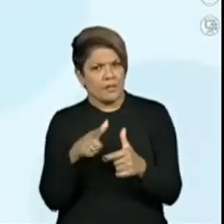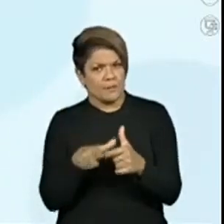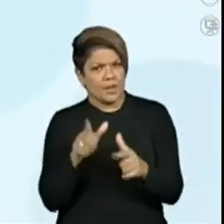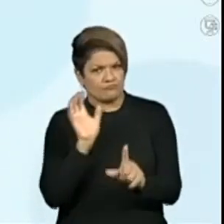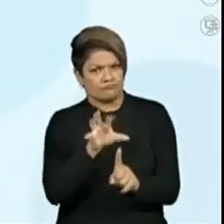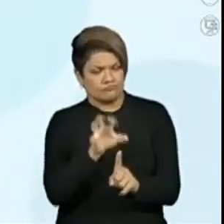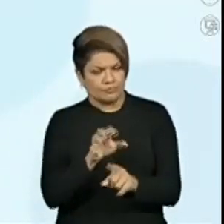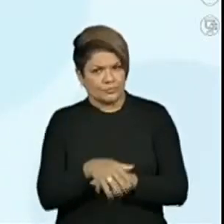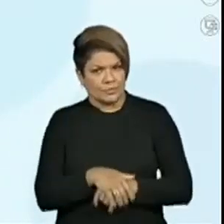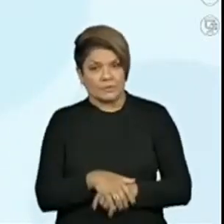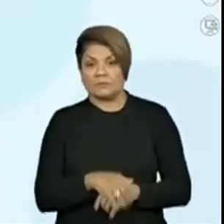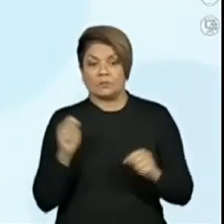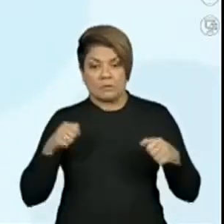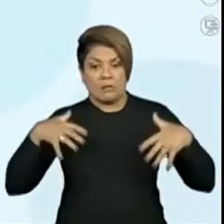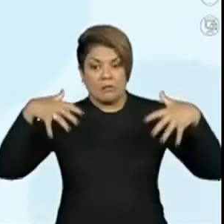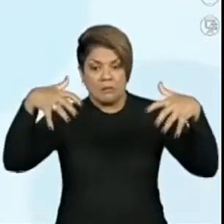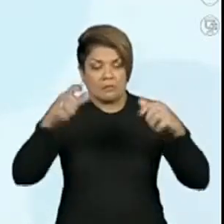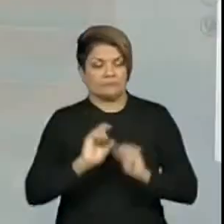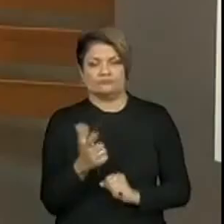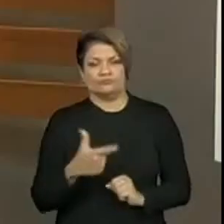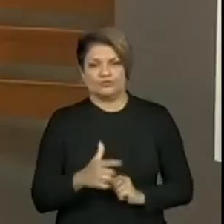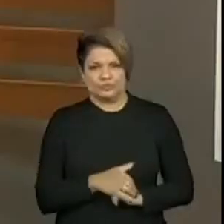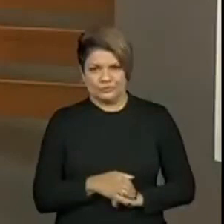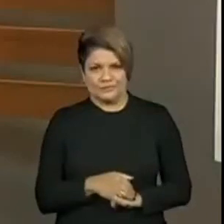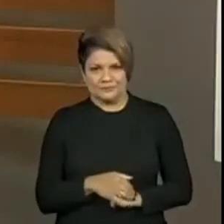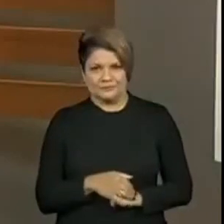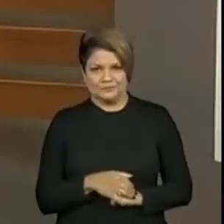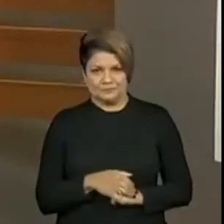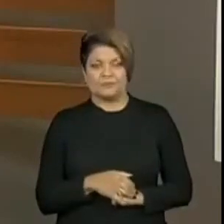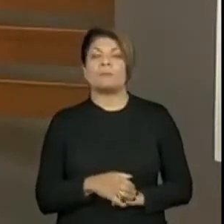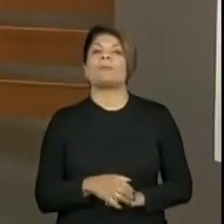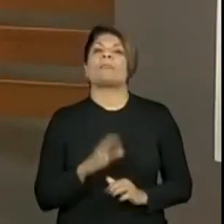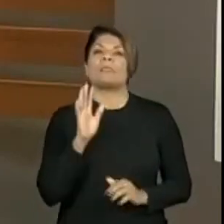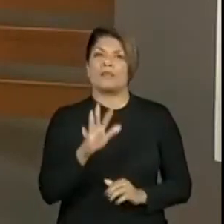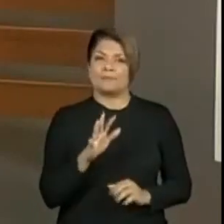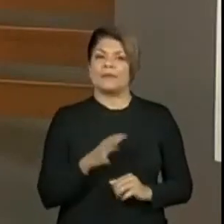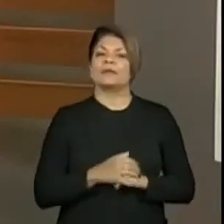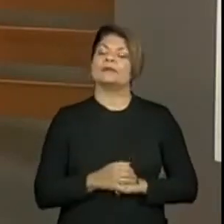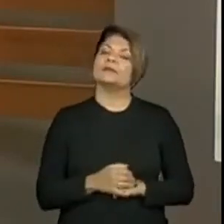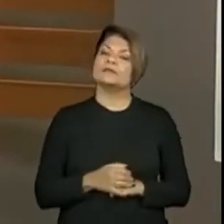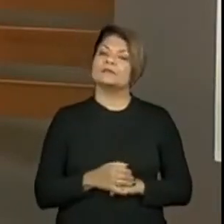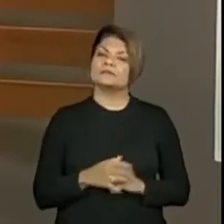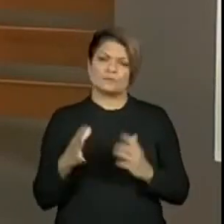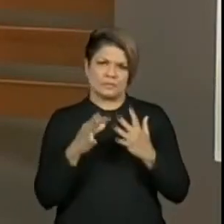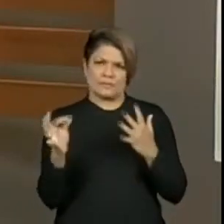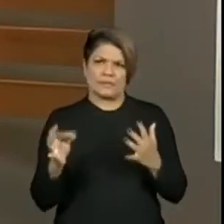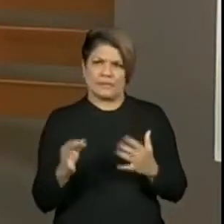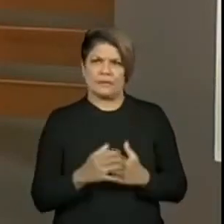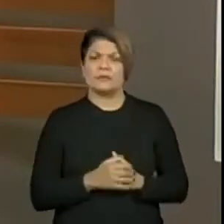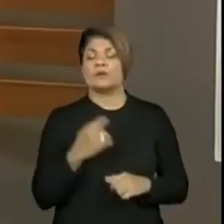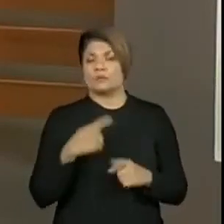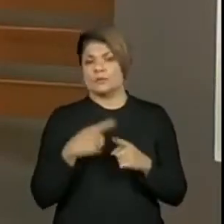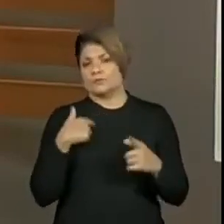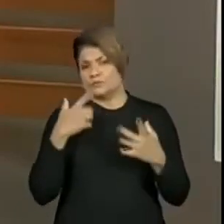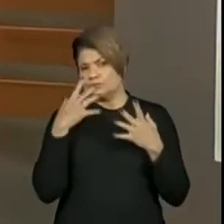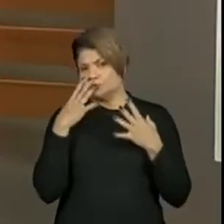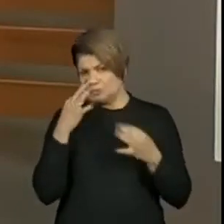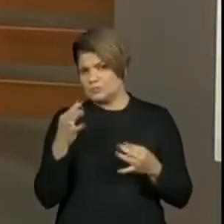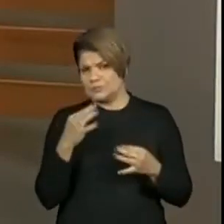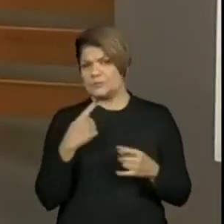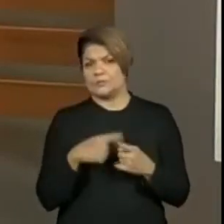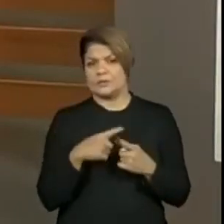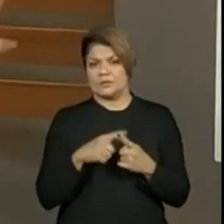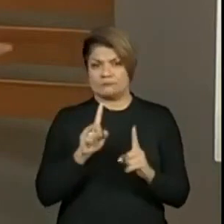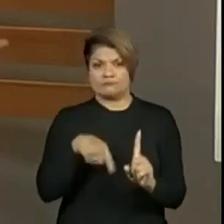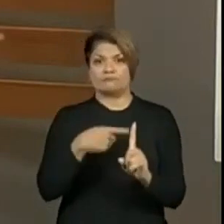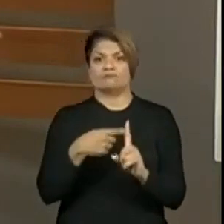E isso vai dando uma característica para esse texto, né? Mas é detalhe para outra aula. Eu só quis chamar a atenção, porque o noturno ganhou uma característica a mais,